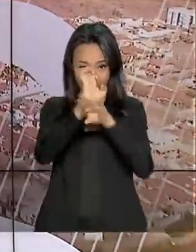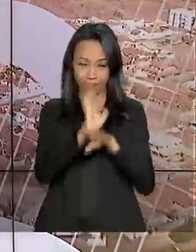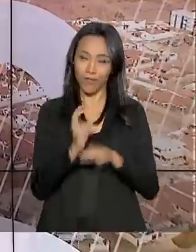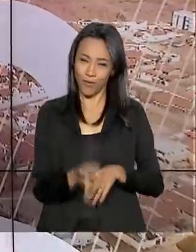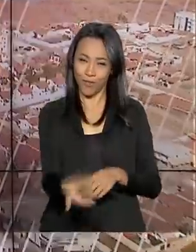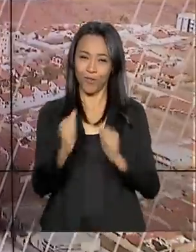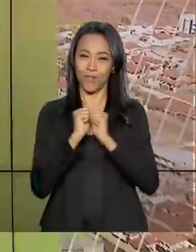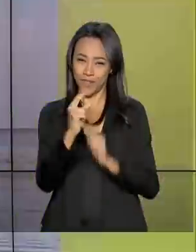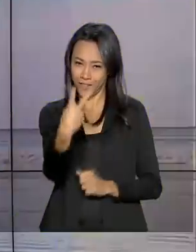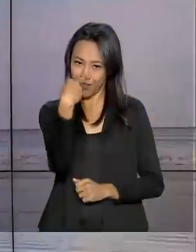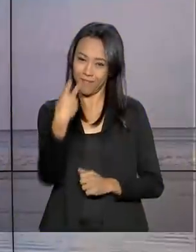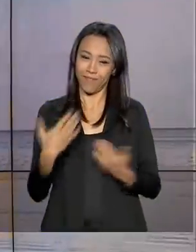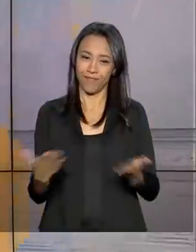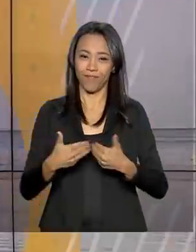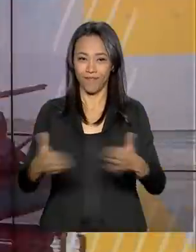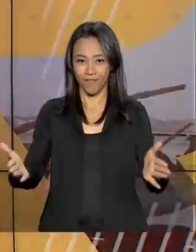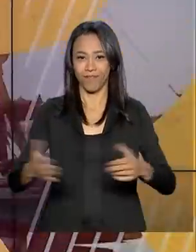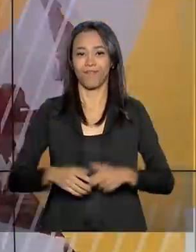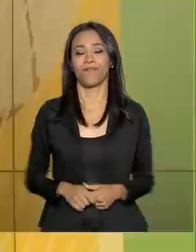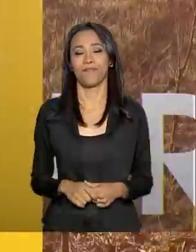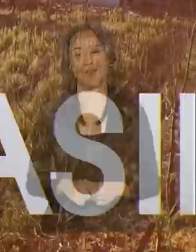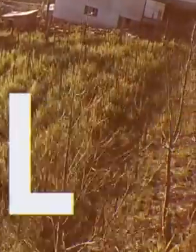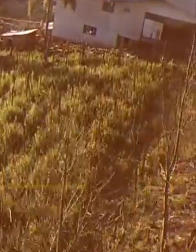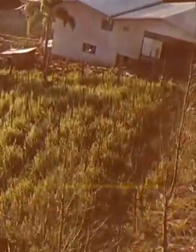gente, o Brasil em Dia já está no ar.